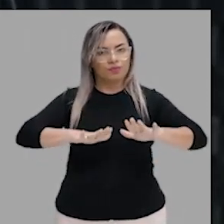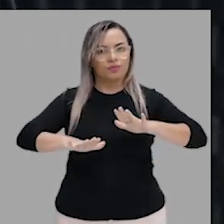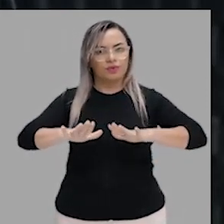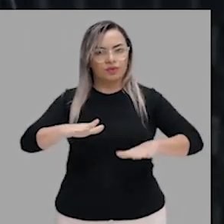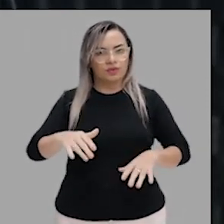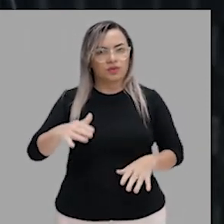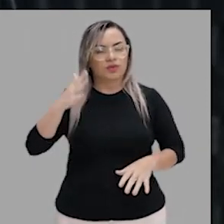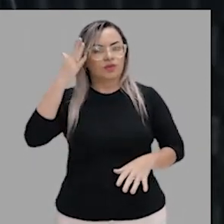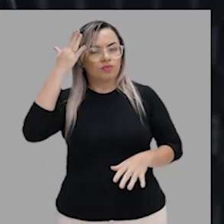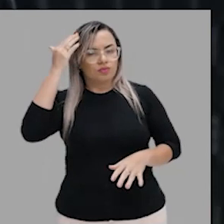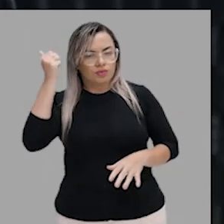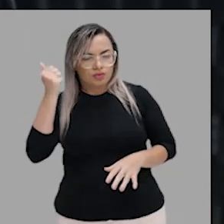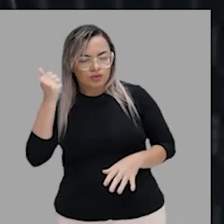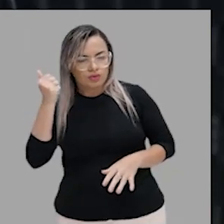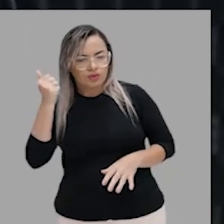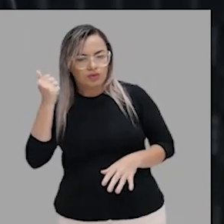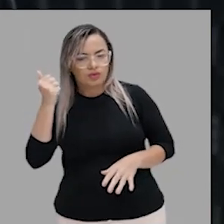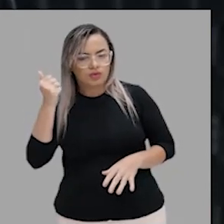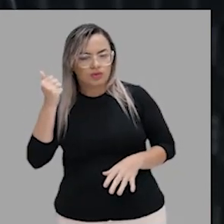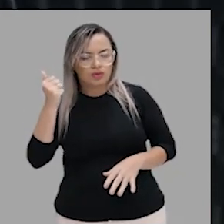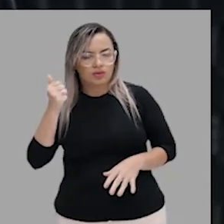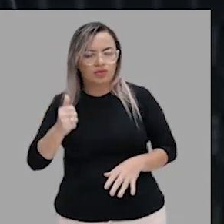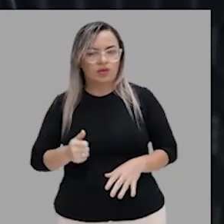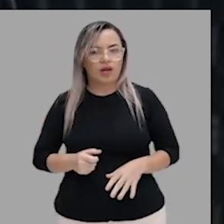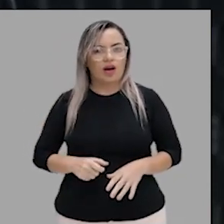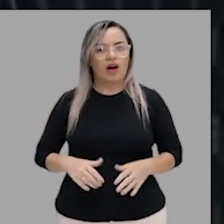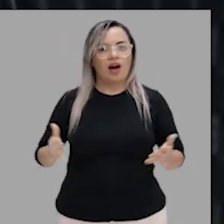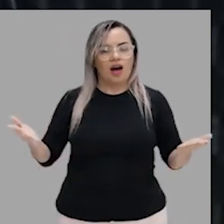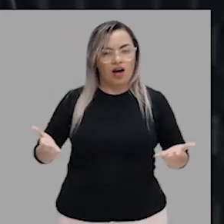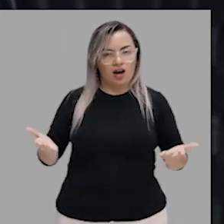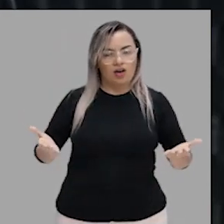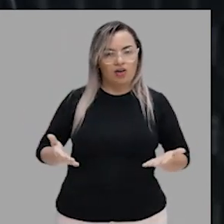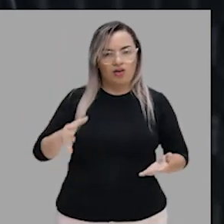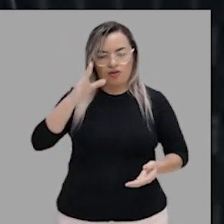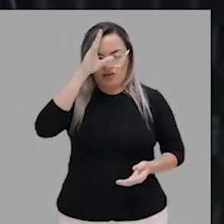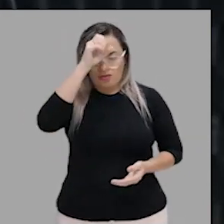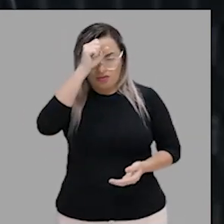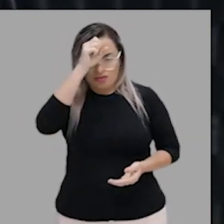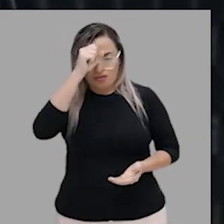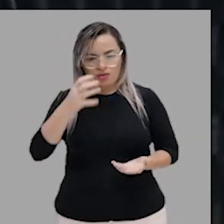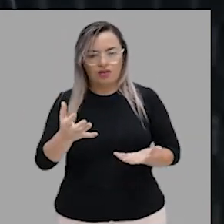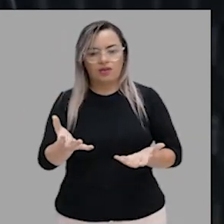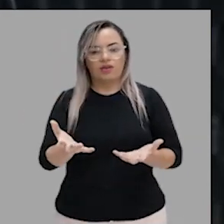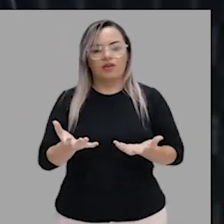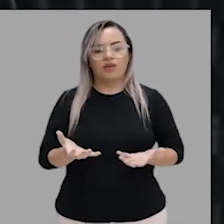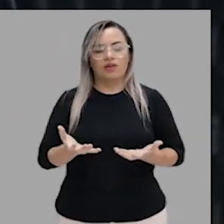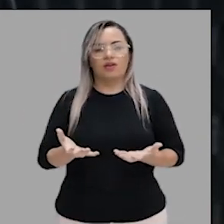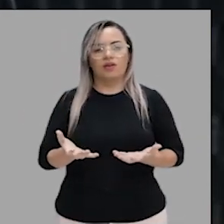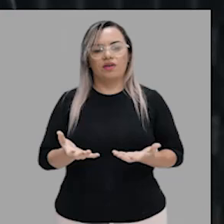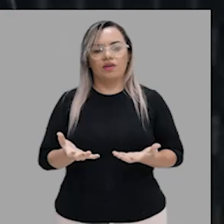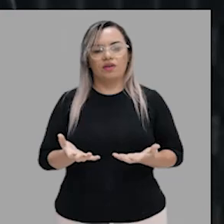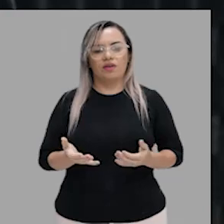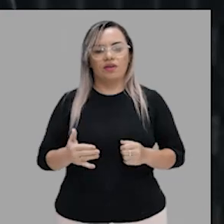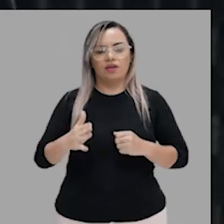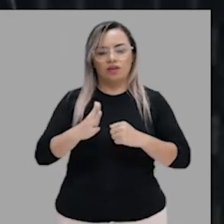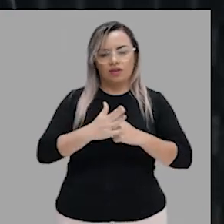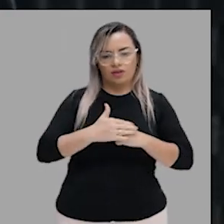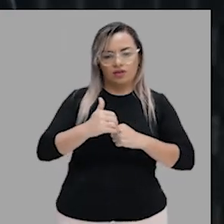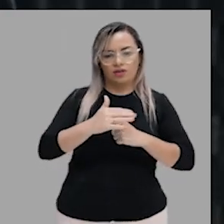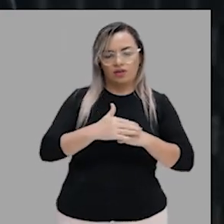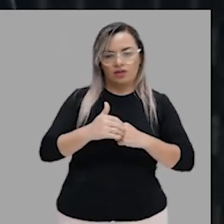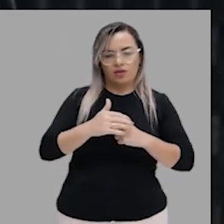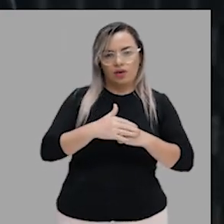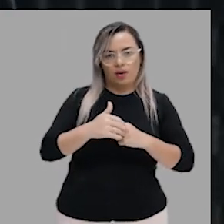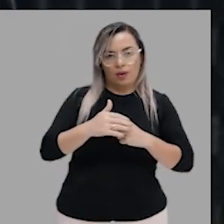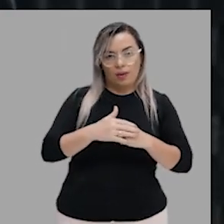soubesse, ou se você não sabia, está sabendo agora. Verbo querer aqui, no sentido de estimar. Por isso que tem essa crase,